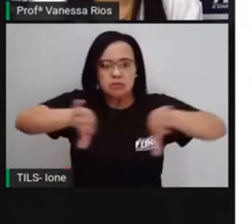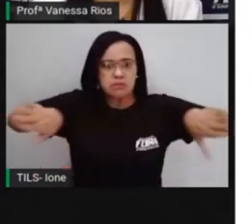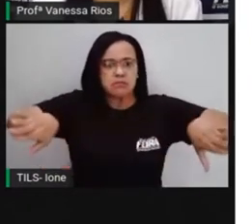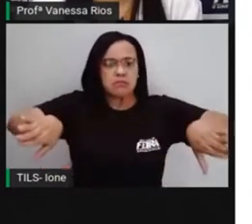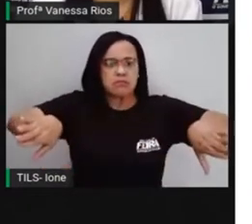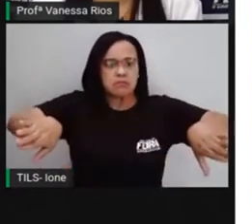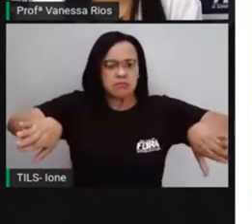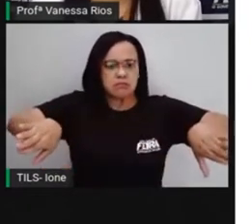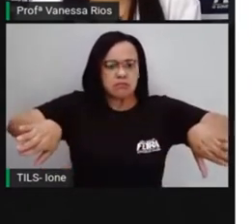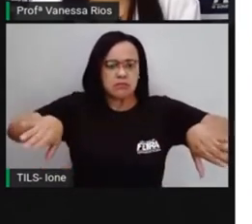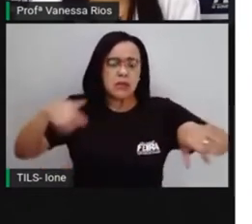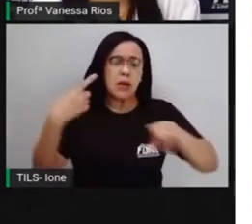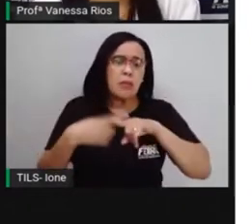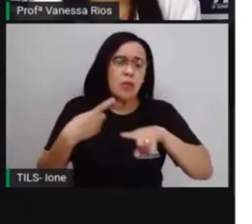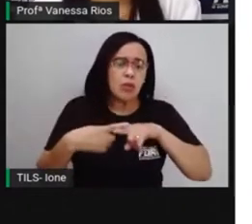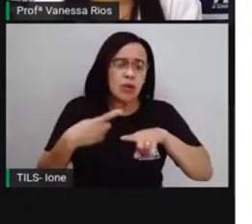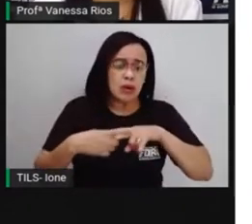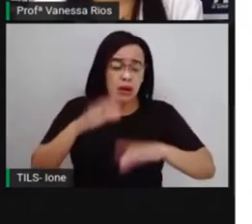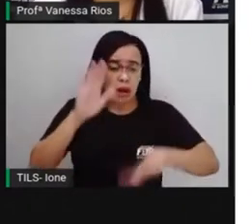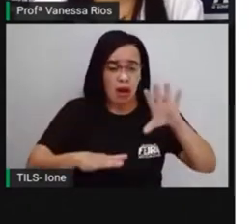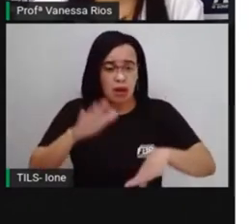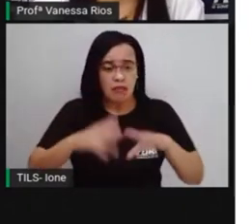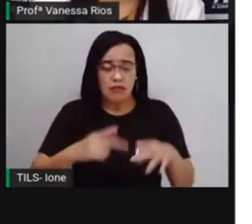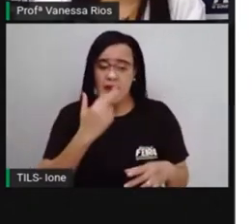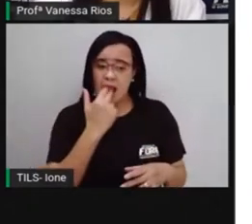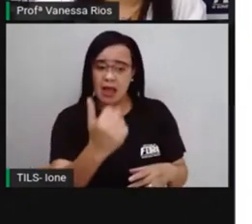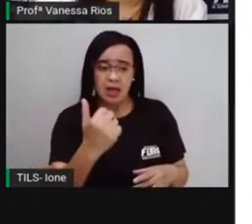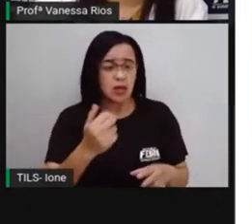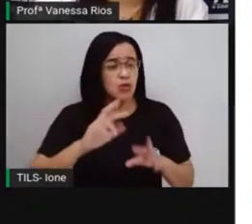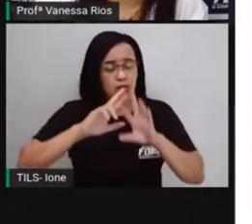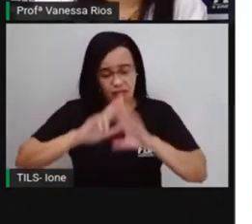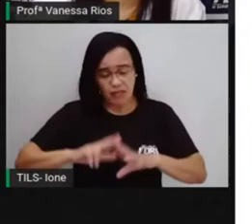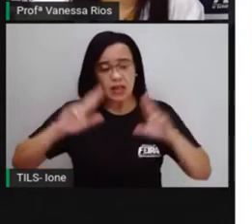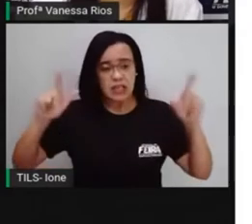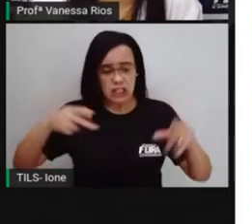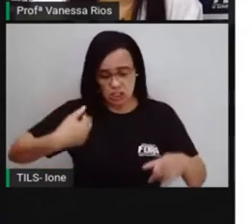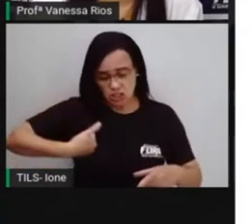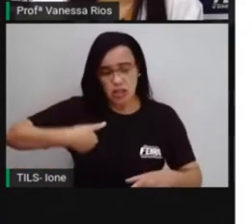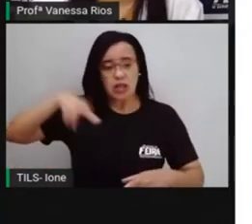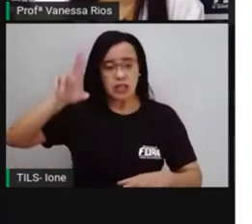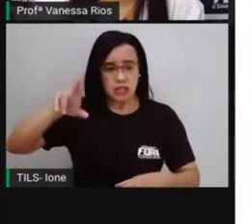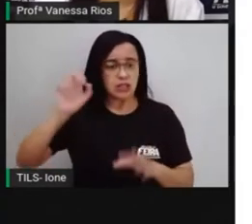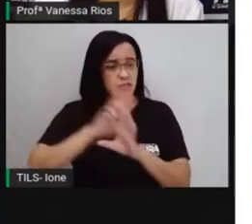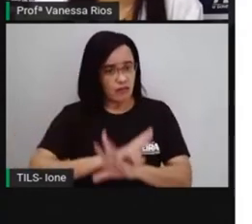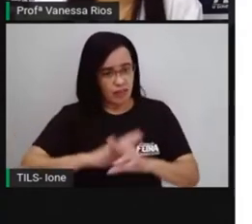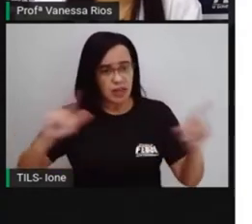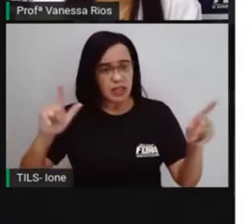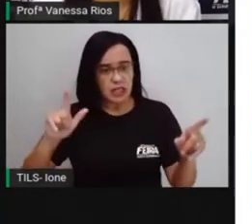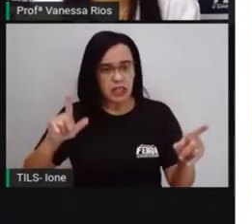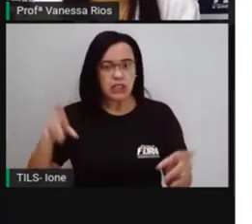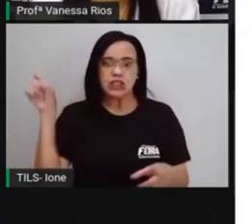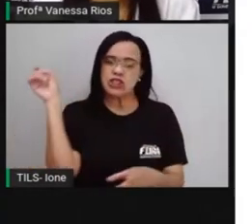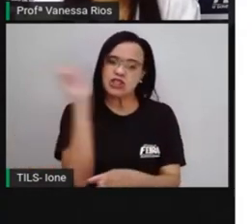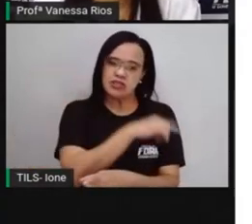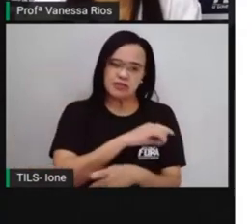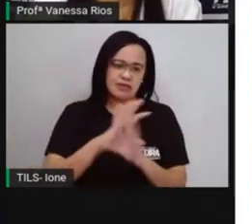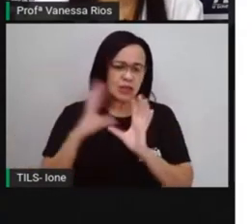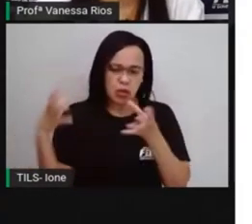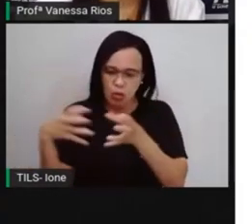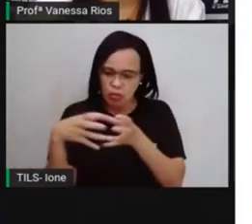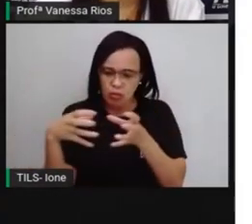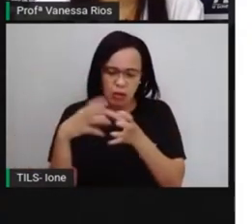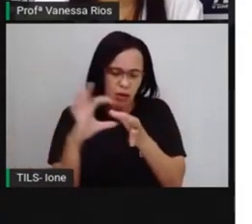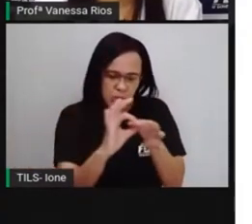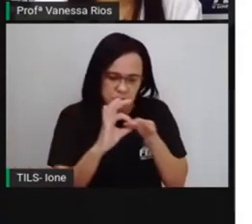Porque eles, às vezes, falavam línguas diferentes, tinham religiões diferentes. Então, ficaria mais difícil se juntarem,